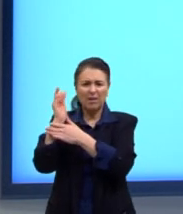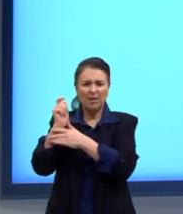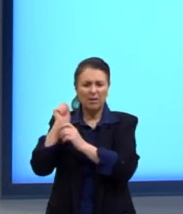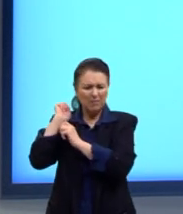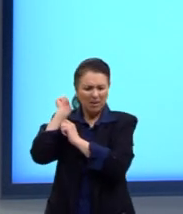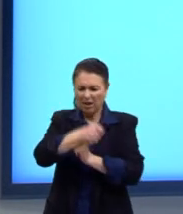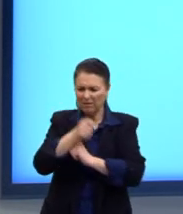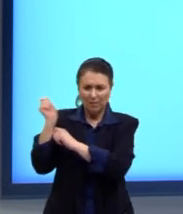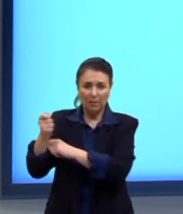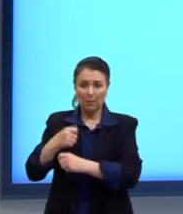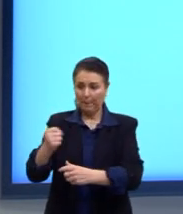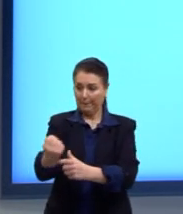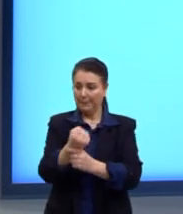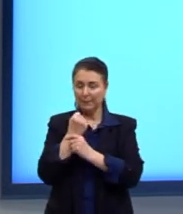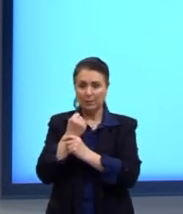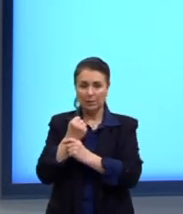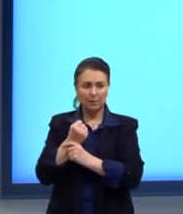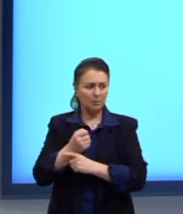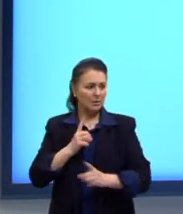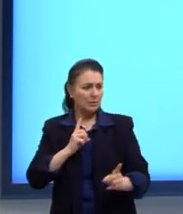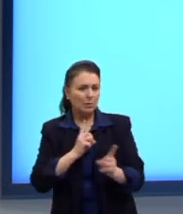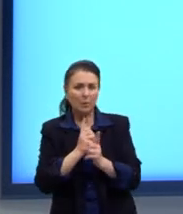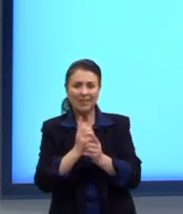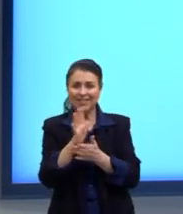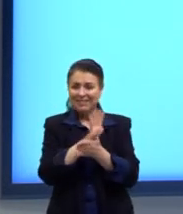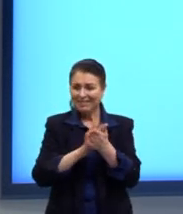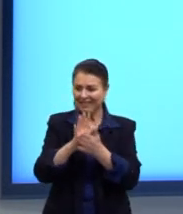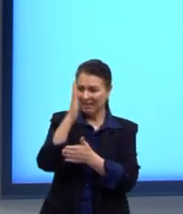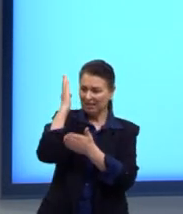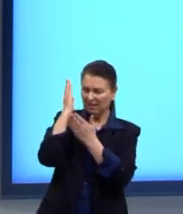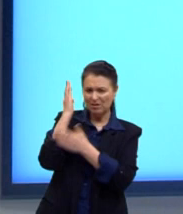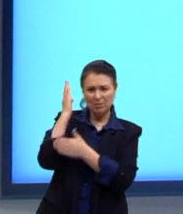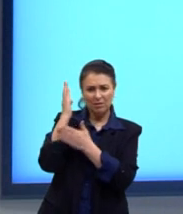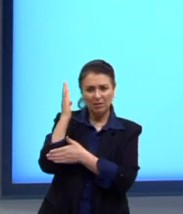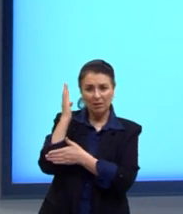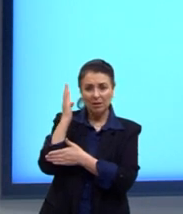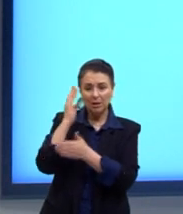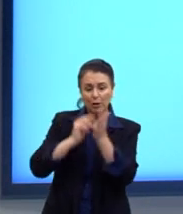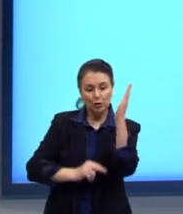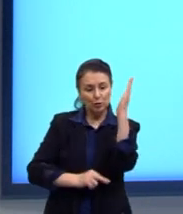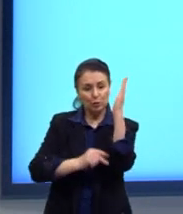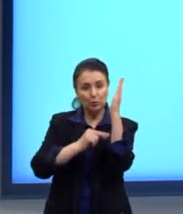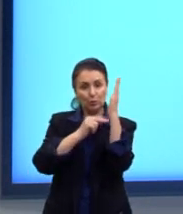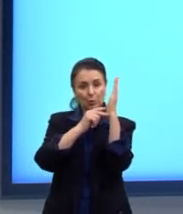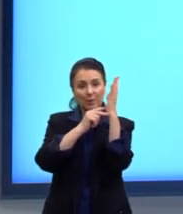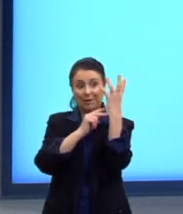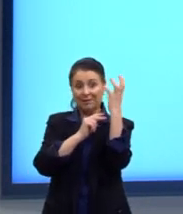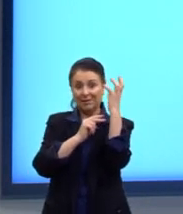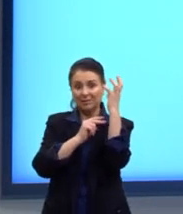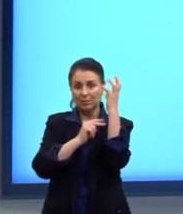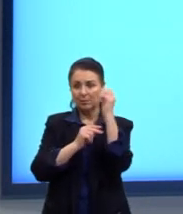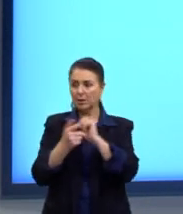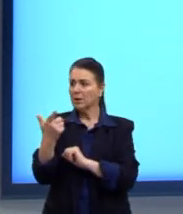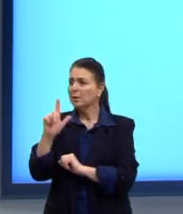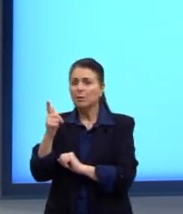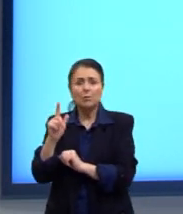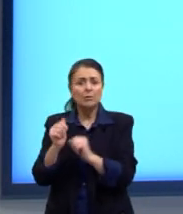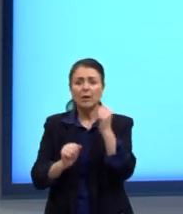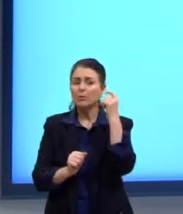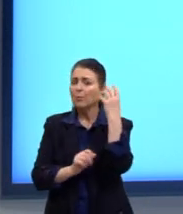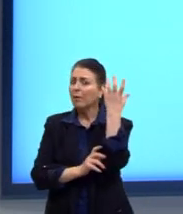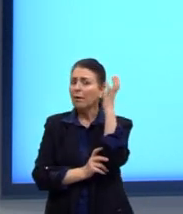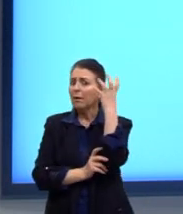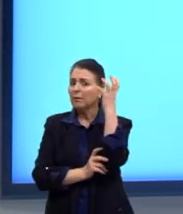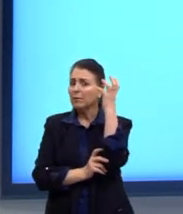E se você não encontrasse um pedaço de pau? Subia numa árvore. E se não tivesse nenhuma